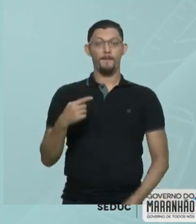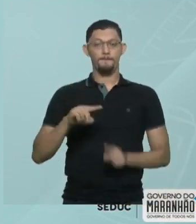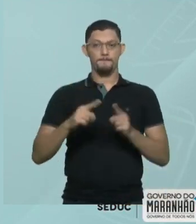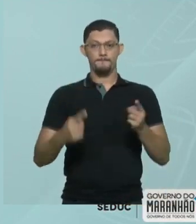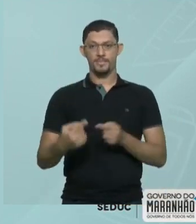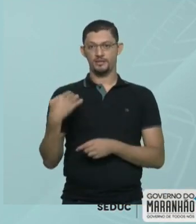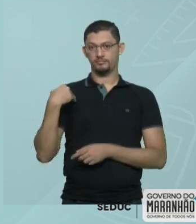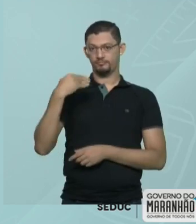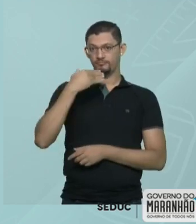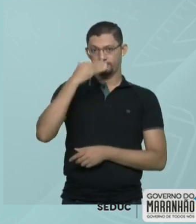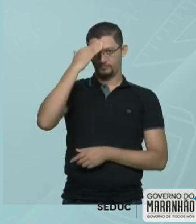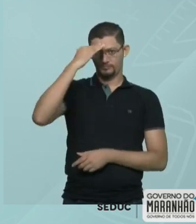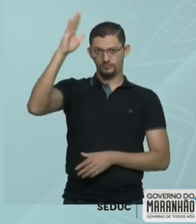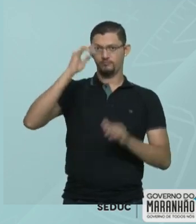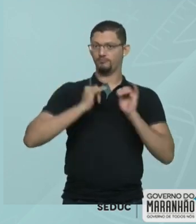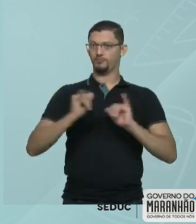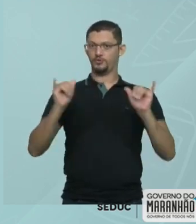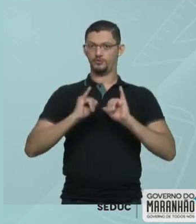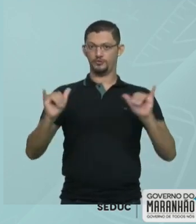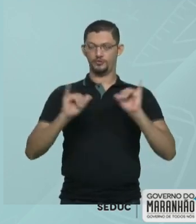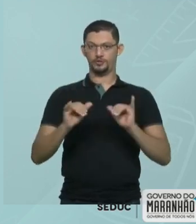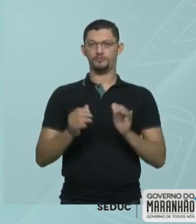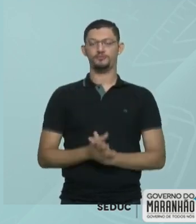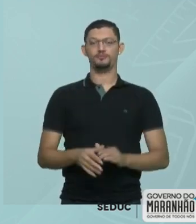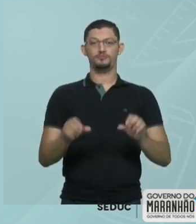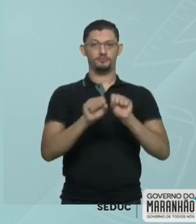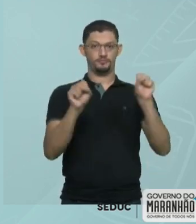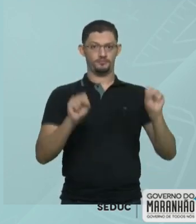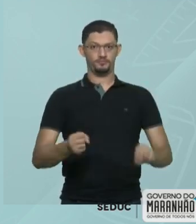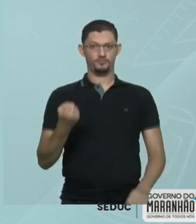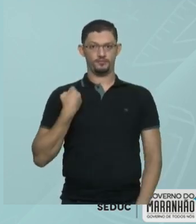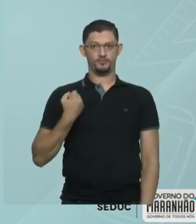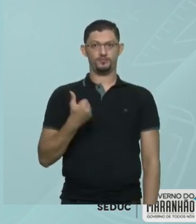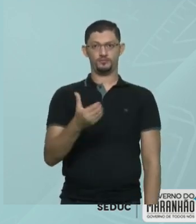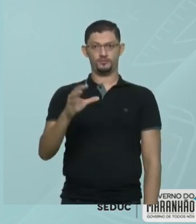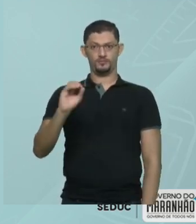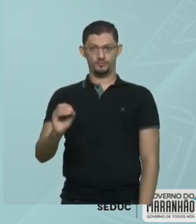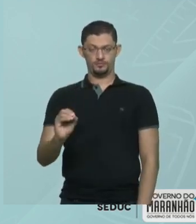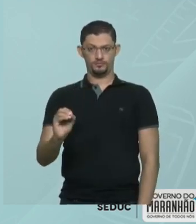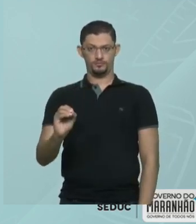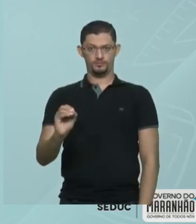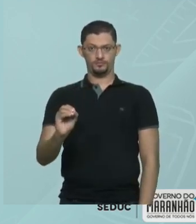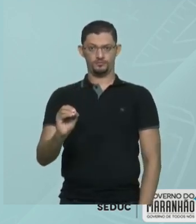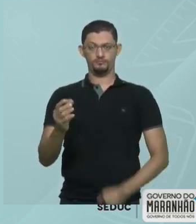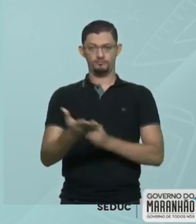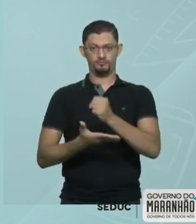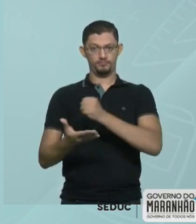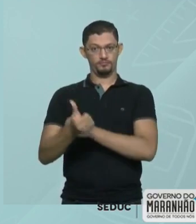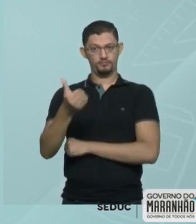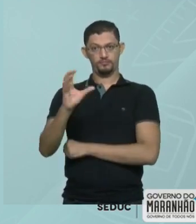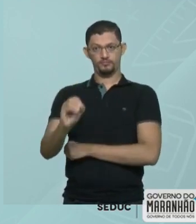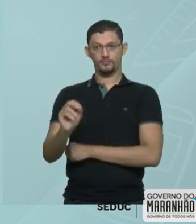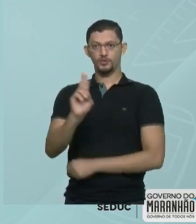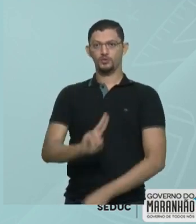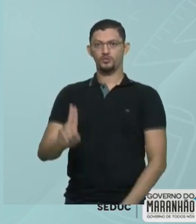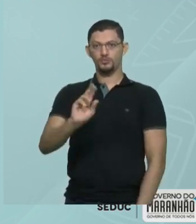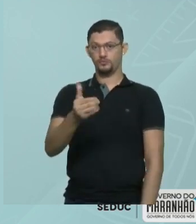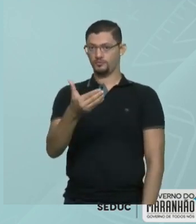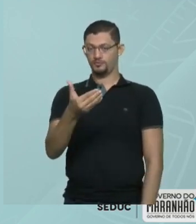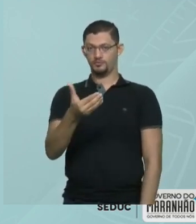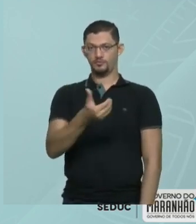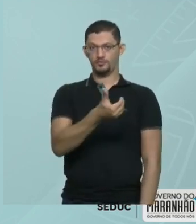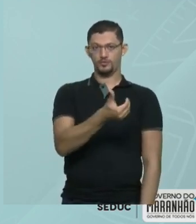árabes. O sistema de numeração decimal é de base 10. Ou seja, utiliza 10